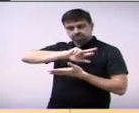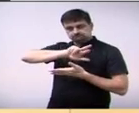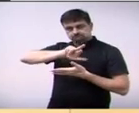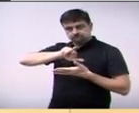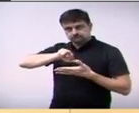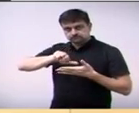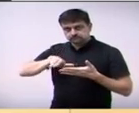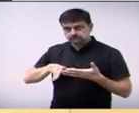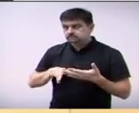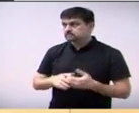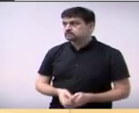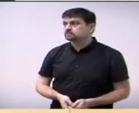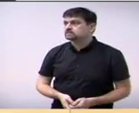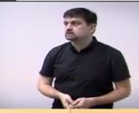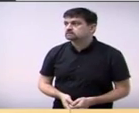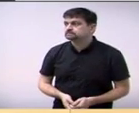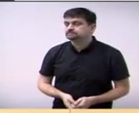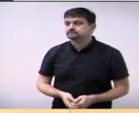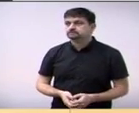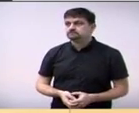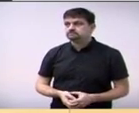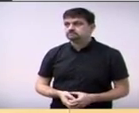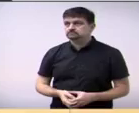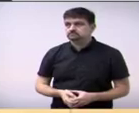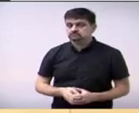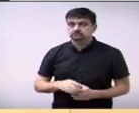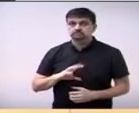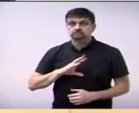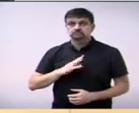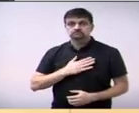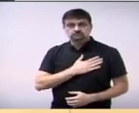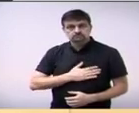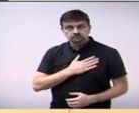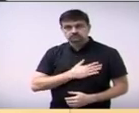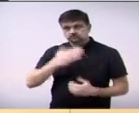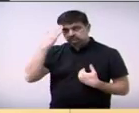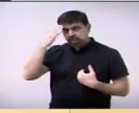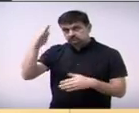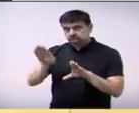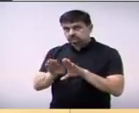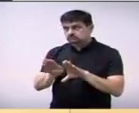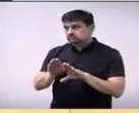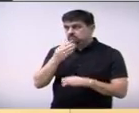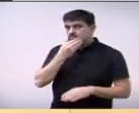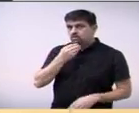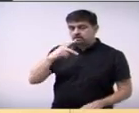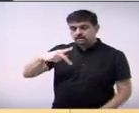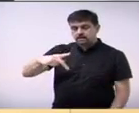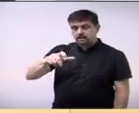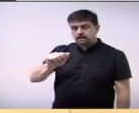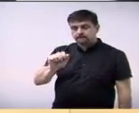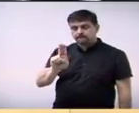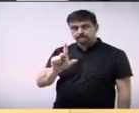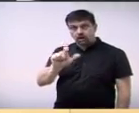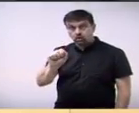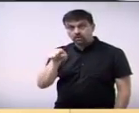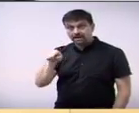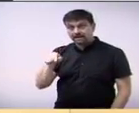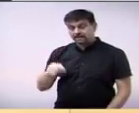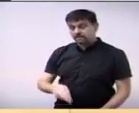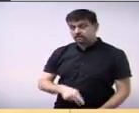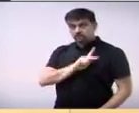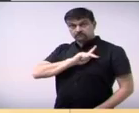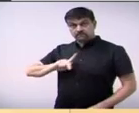presidente do PCdoB. Gostaria de agradecer a presença do senhor Paulo Paes, presidente do Conselho de Saúde.